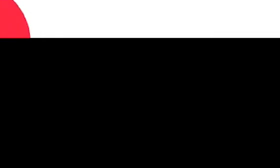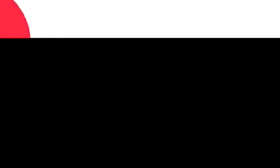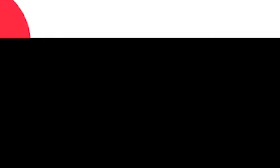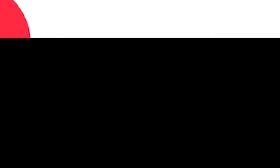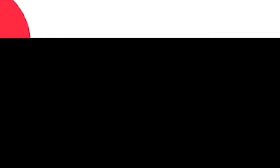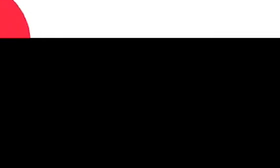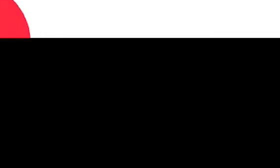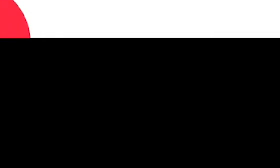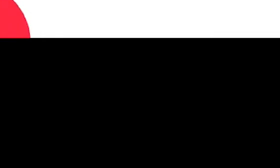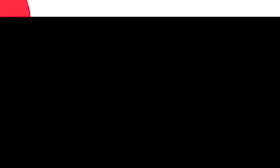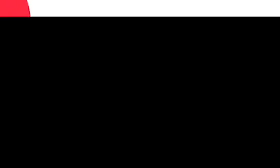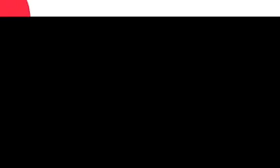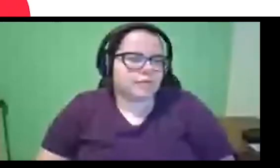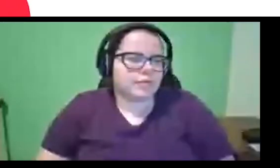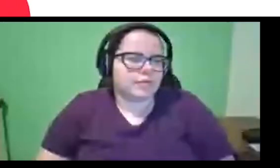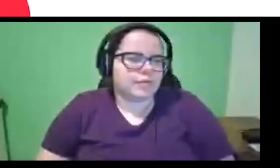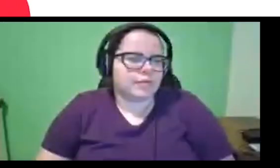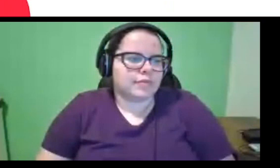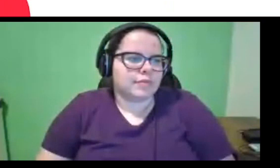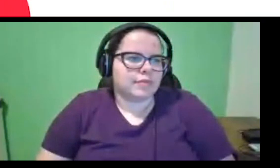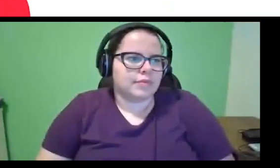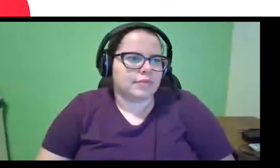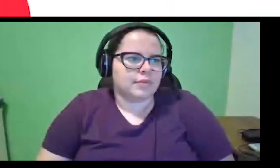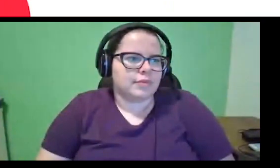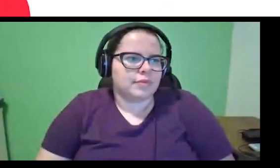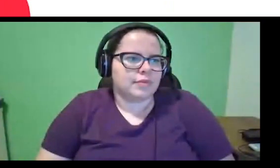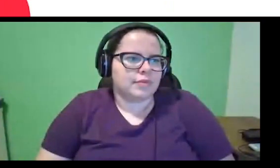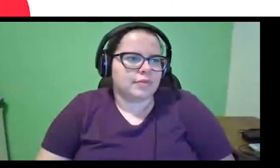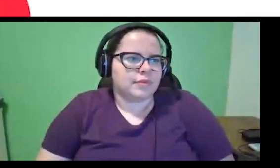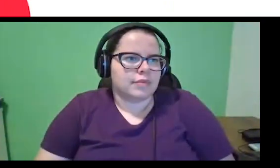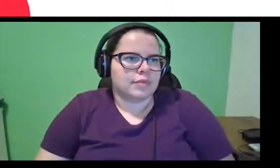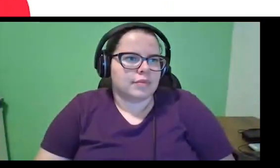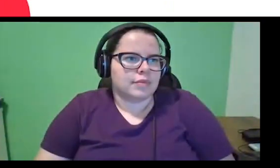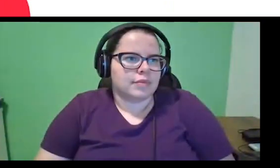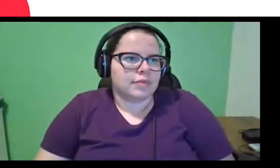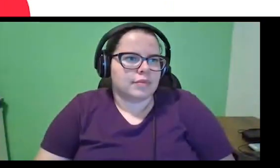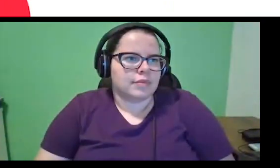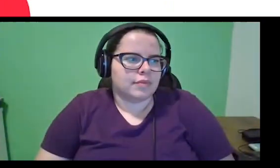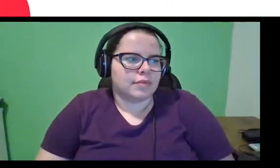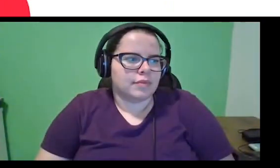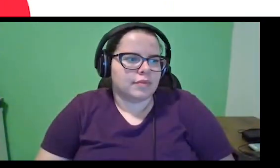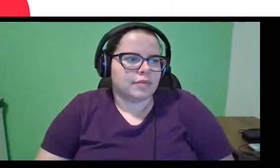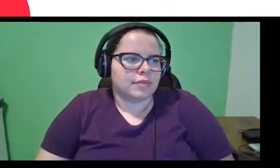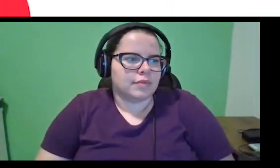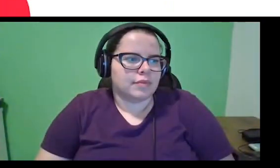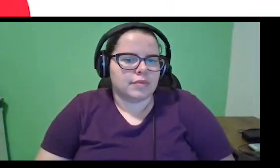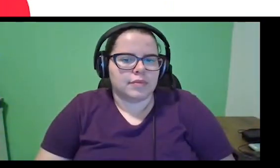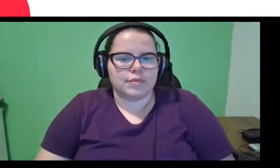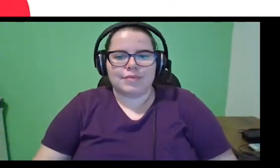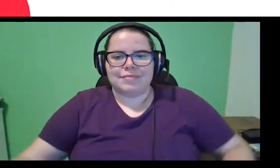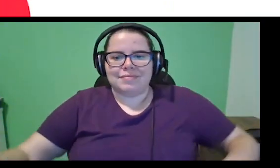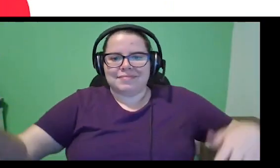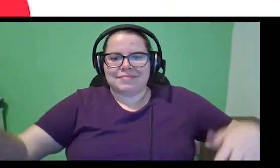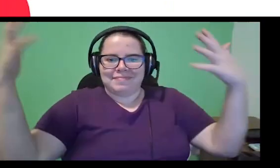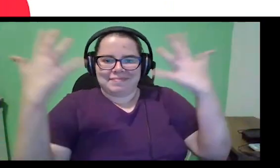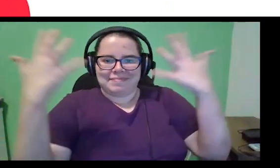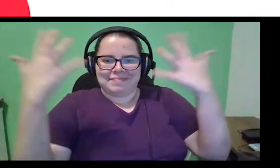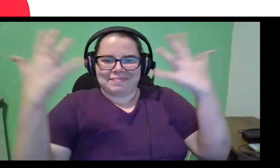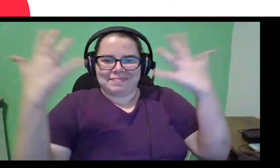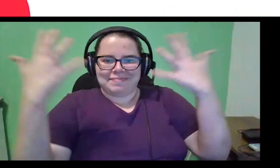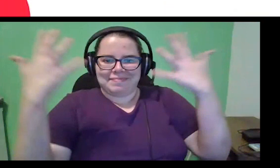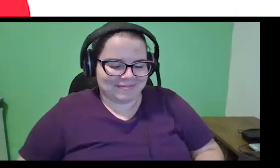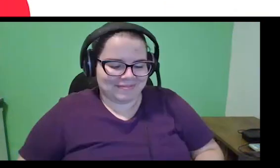ser atendido da melhor maneira. Então, é extremamente importante a gente ter esse primeiro diagnóstico. Dona Letícia, você voltou, eu estava